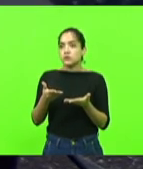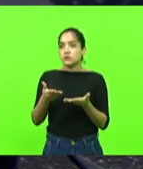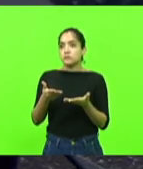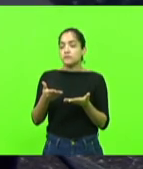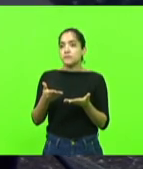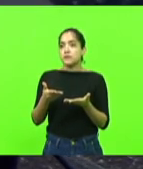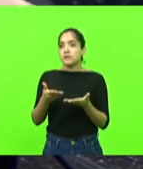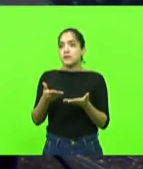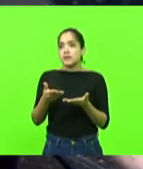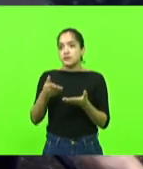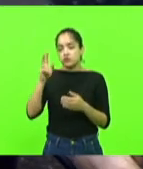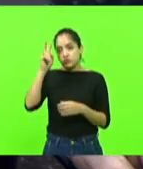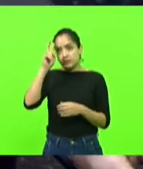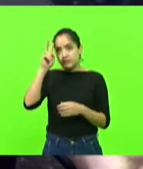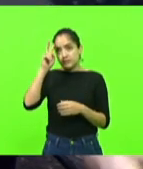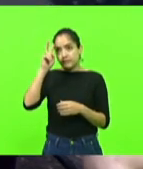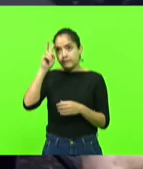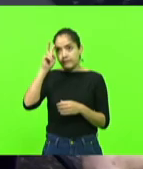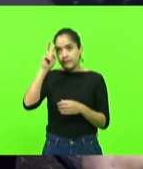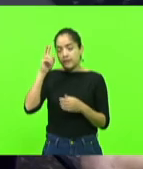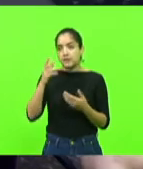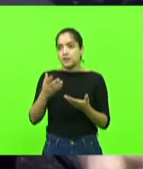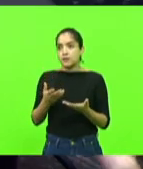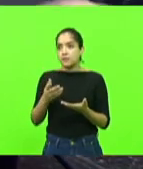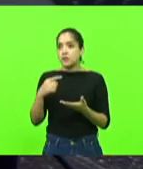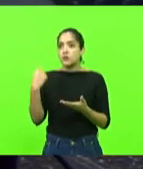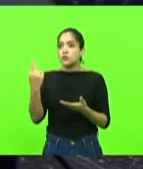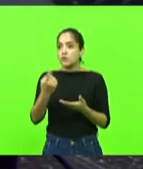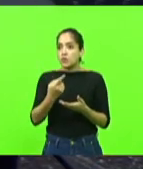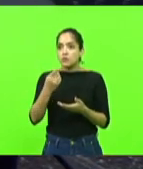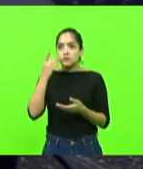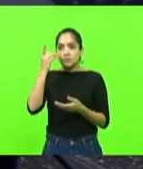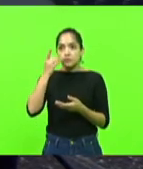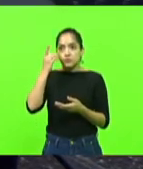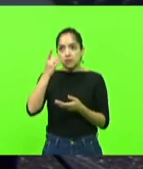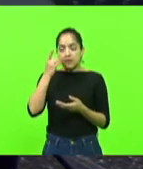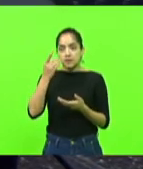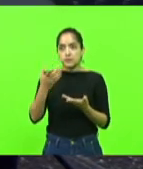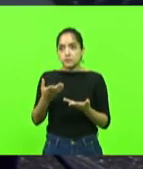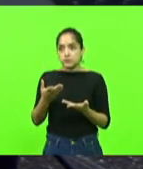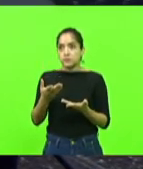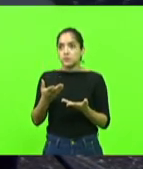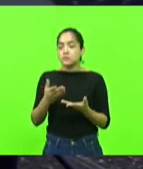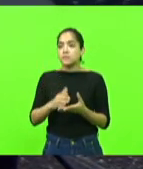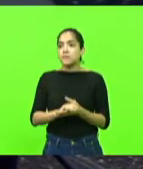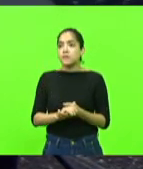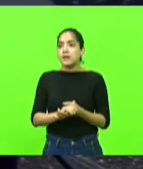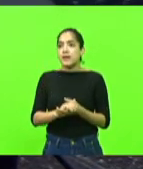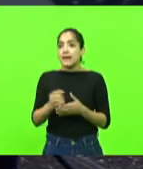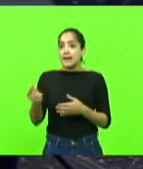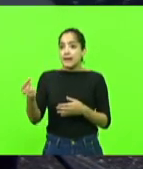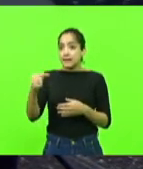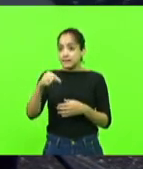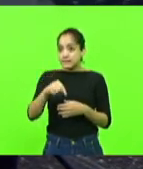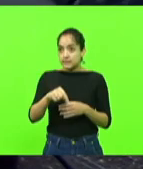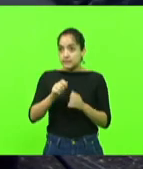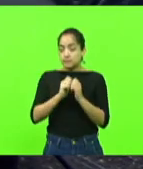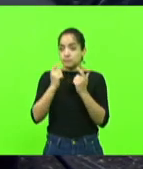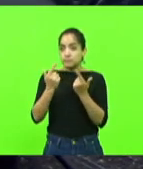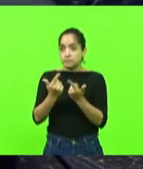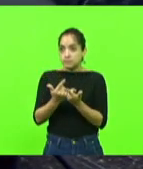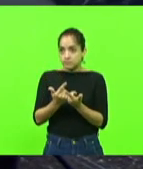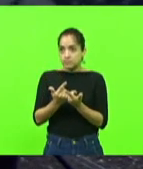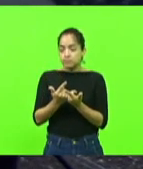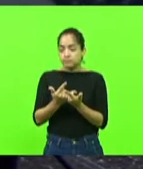de quinta-feira, de nós parlamentares estarmos recebendo aqui na Assembleia Legislativa, na